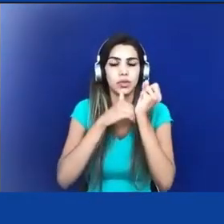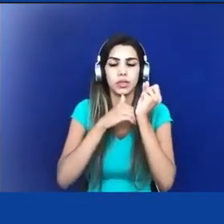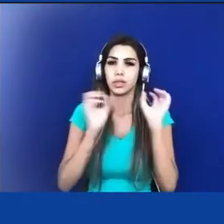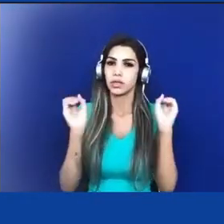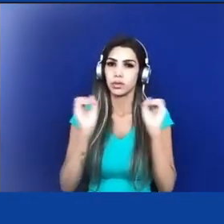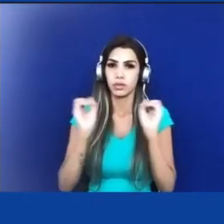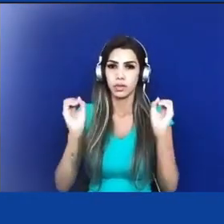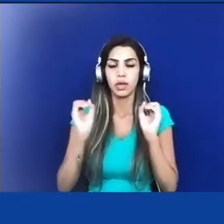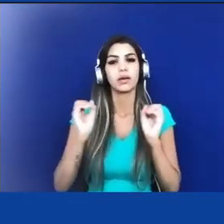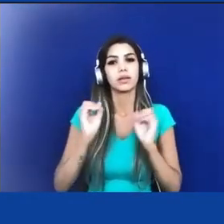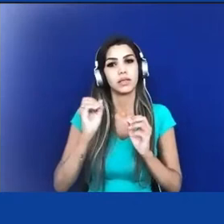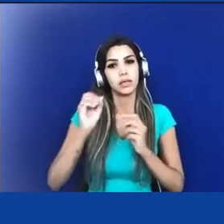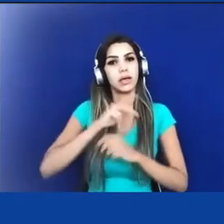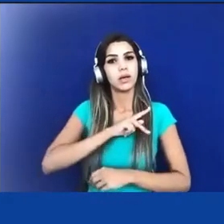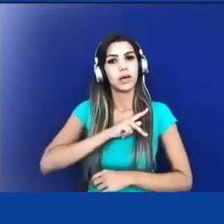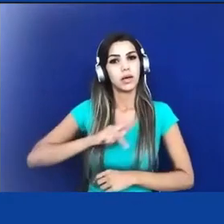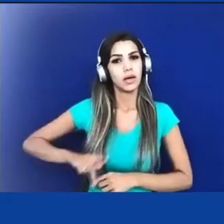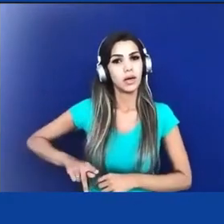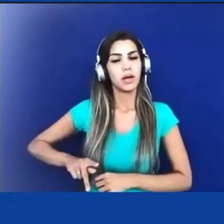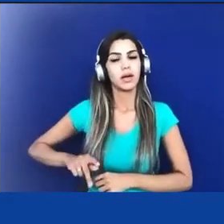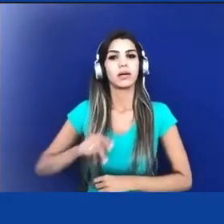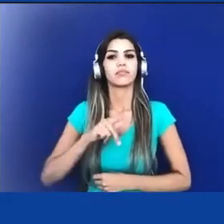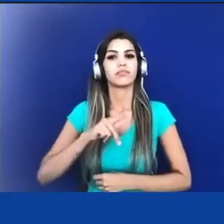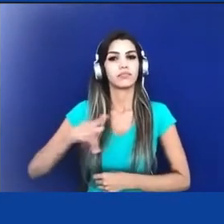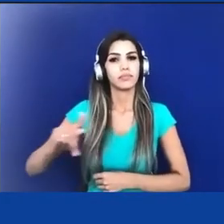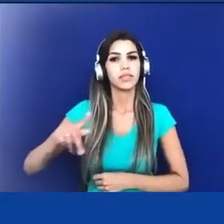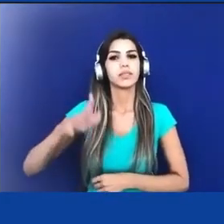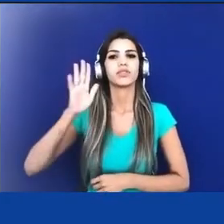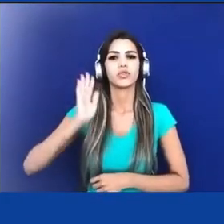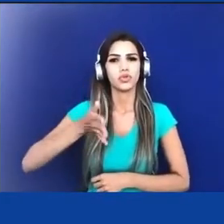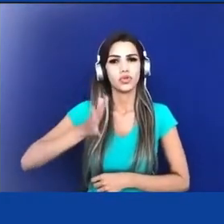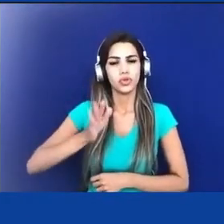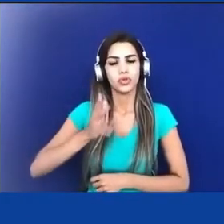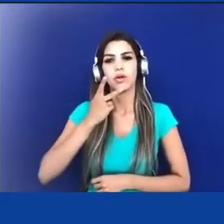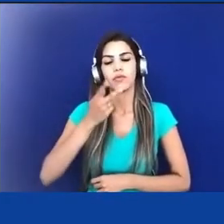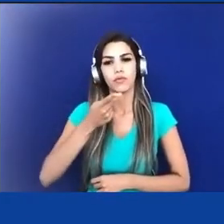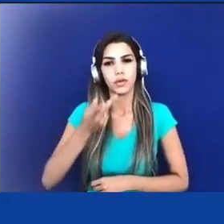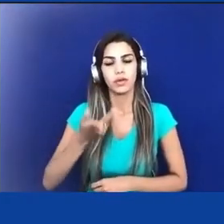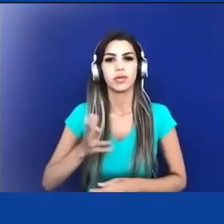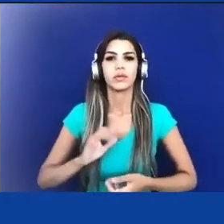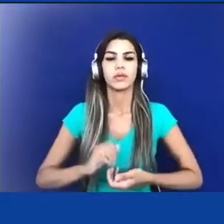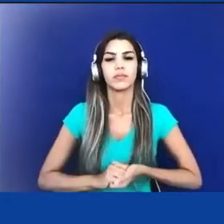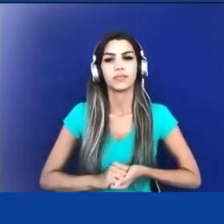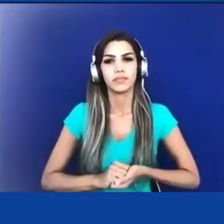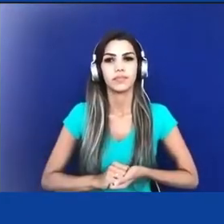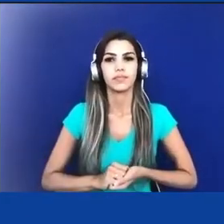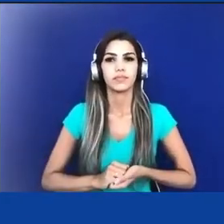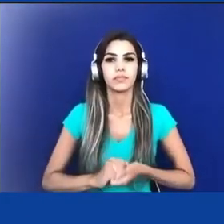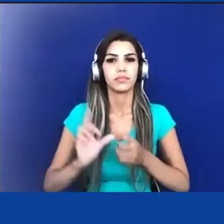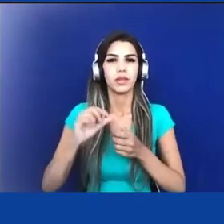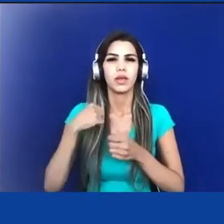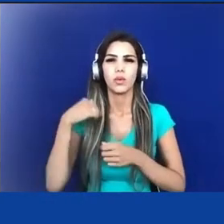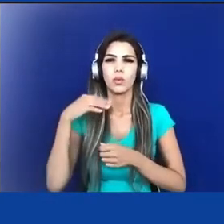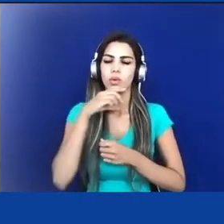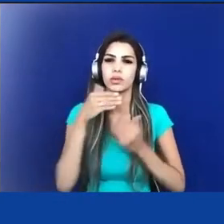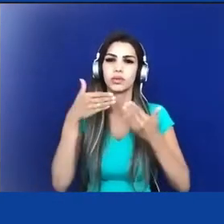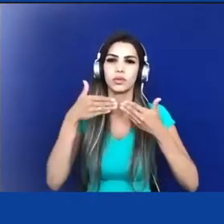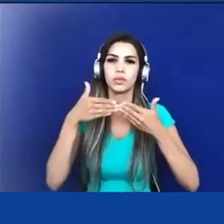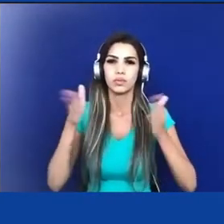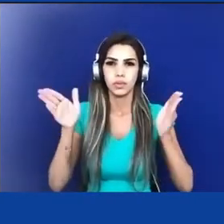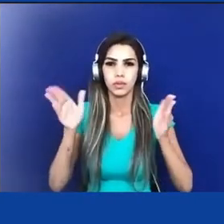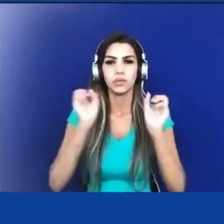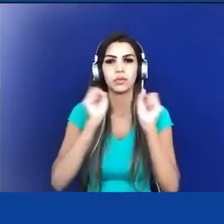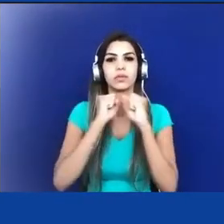Bibi Gregori já o disse, acho que foi inclusive na abertura do seminário